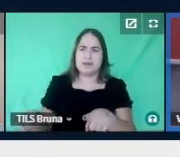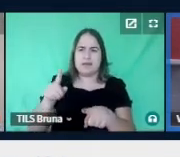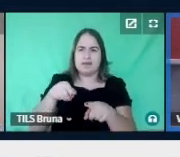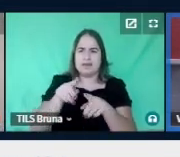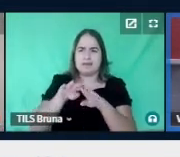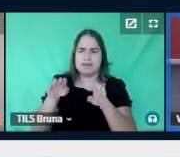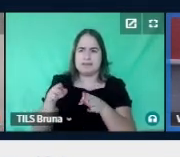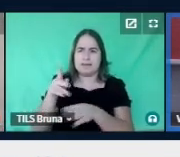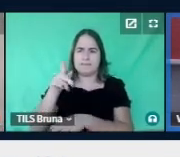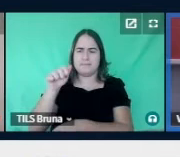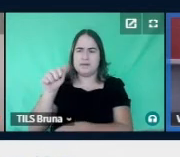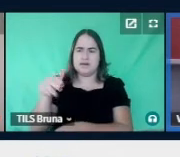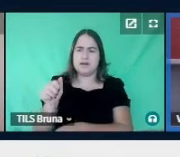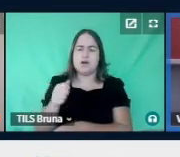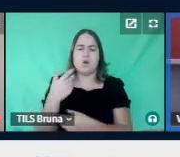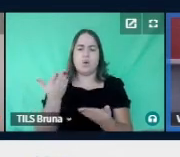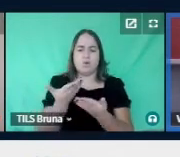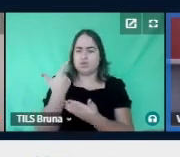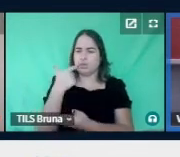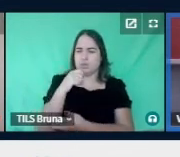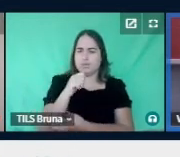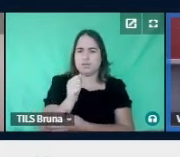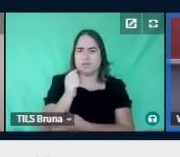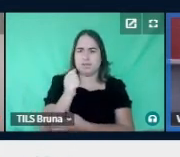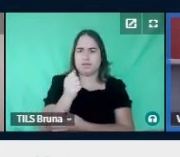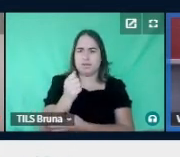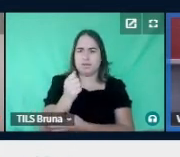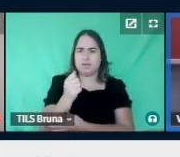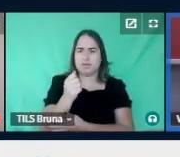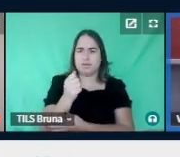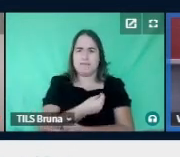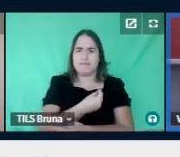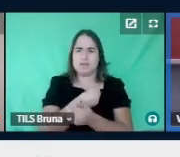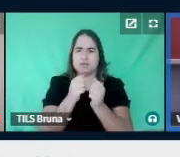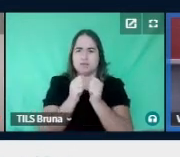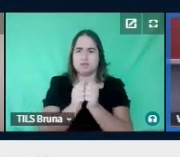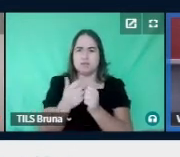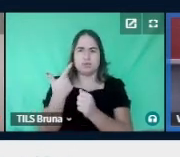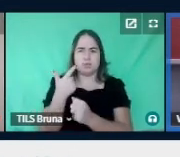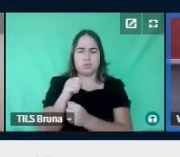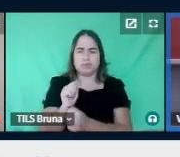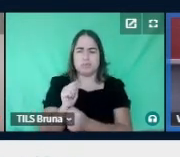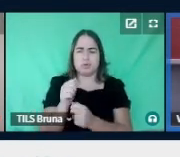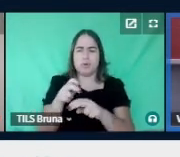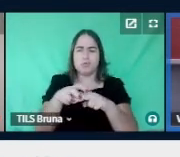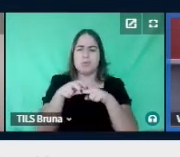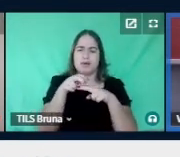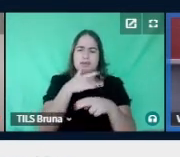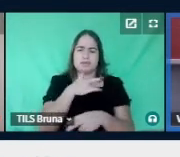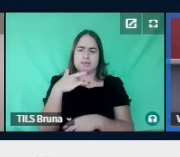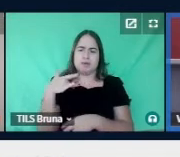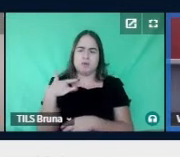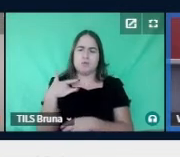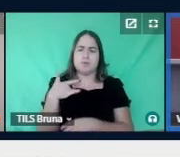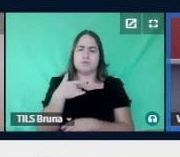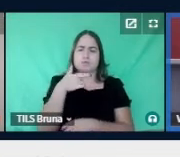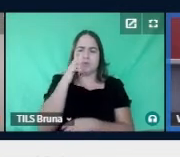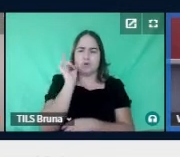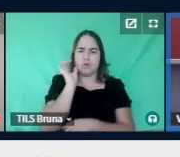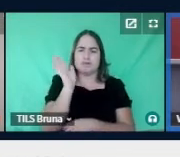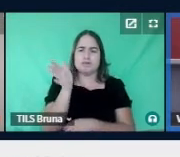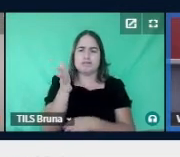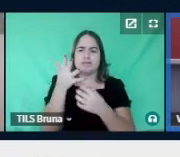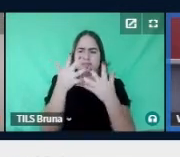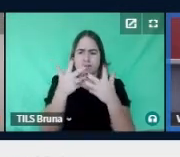mas que hoje não pode estar presente, devido a um problema de saúde, né? A professora já em contato comigo ontem, explicou a